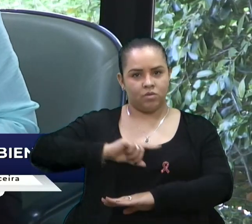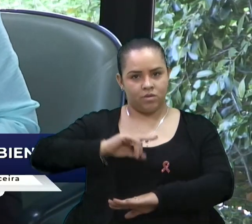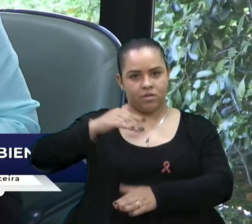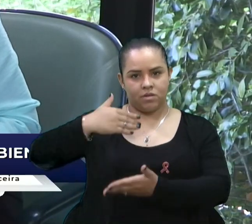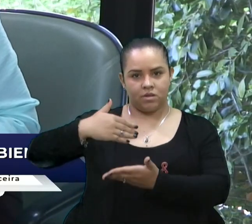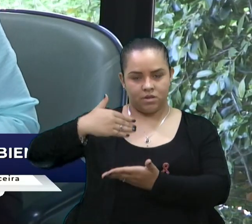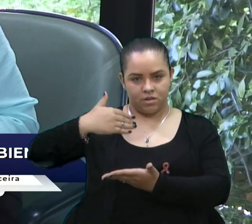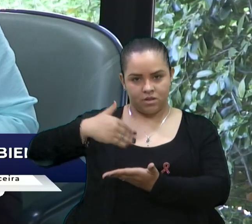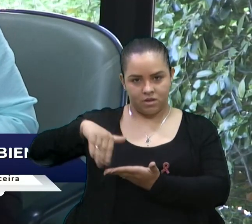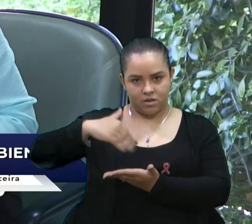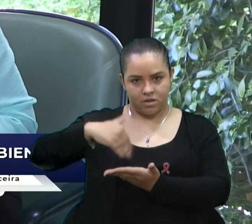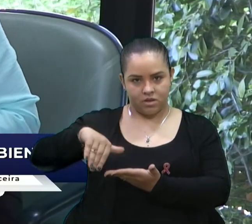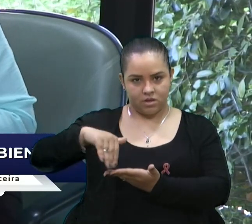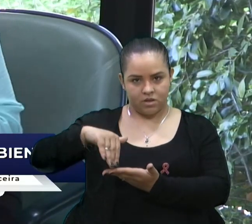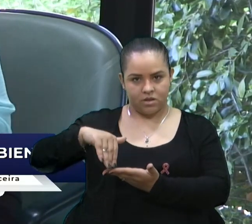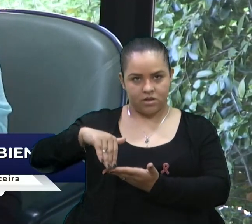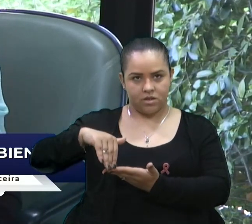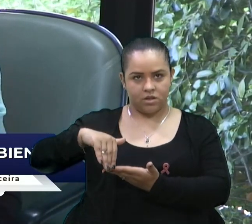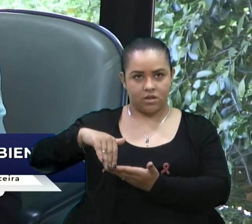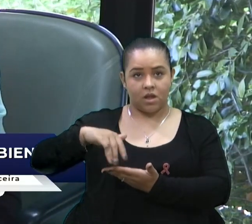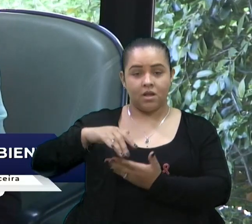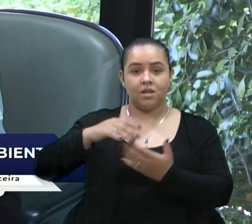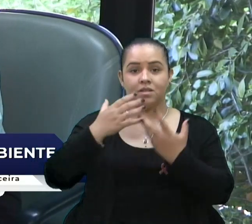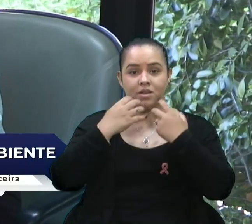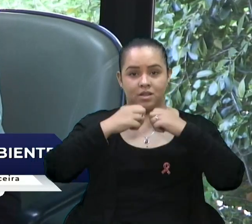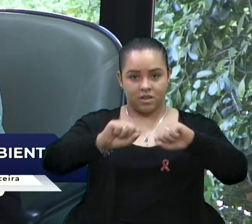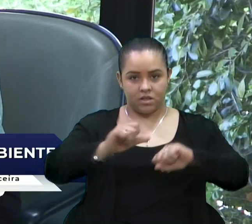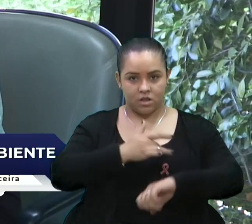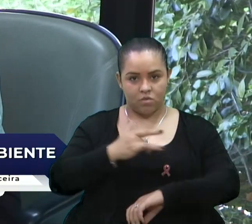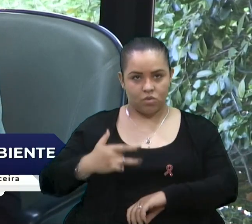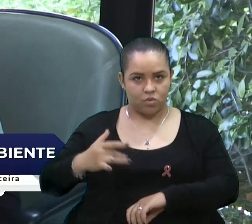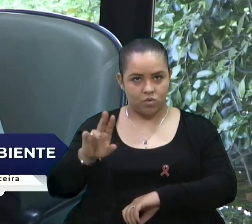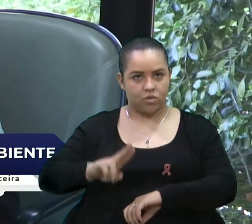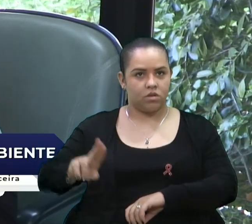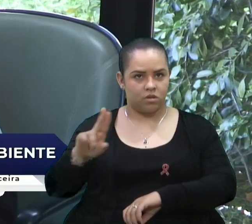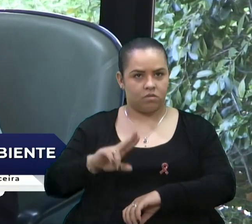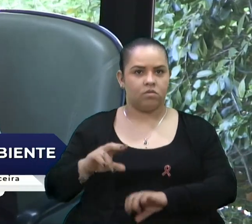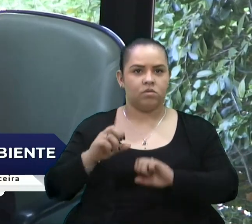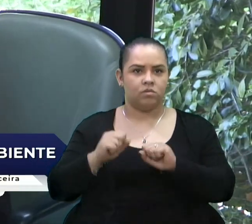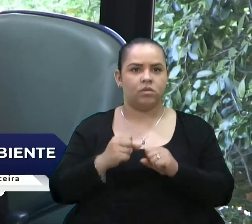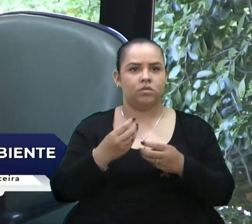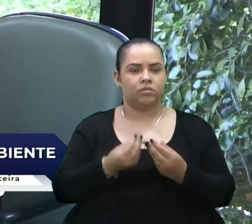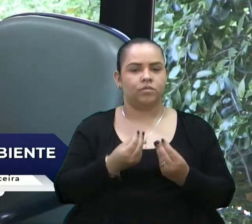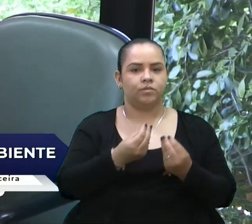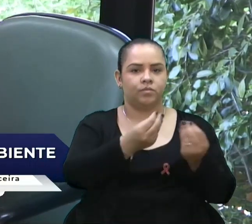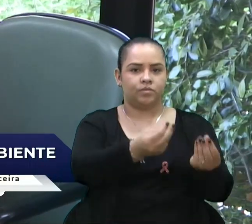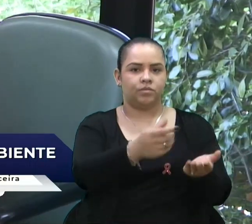Saúde, utilizarmos. Mas eu posso enviar a planilha por... Posso te deixar isso,